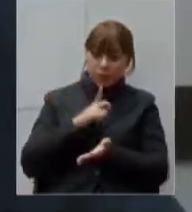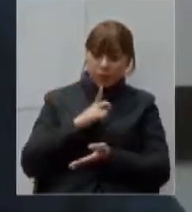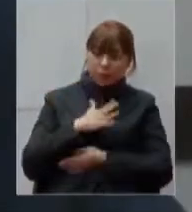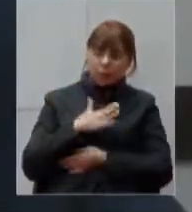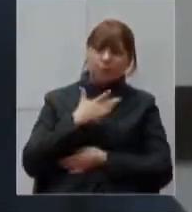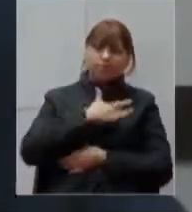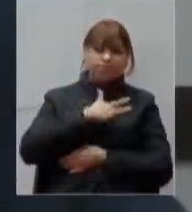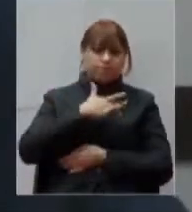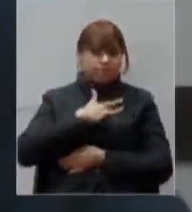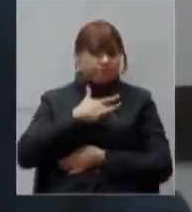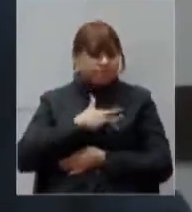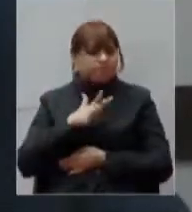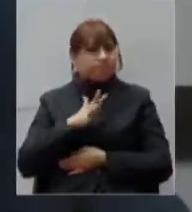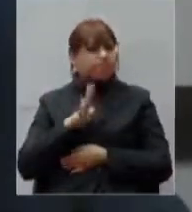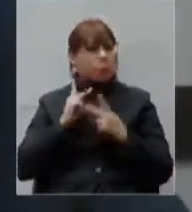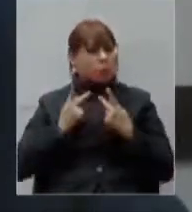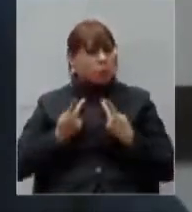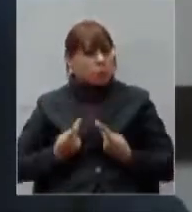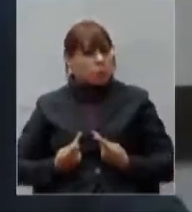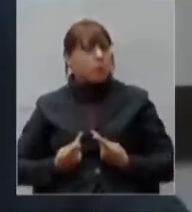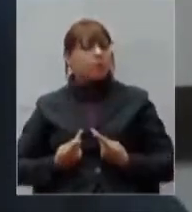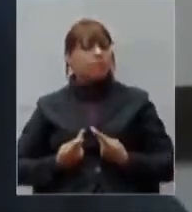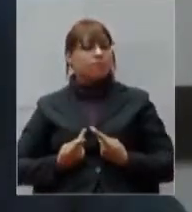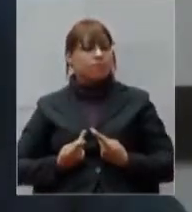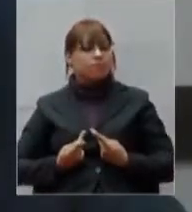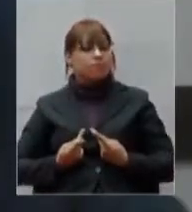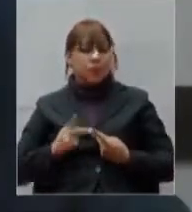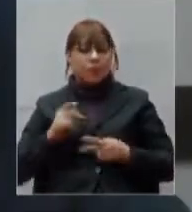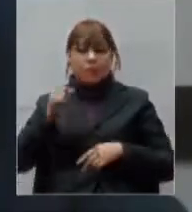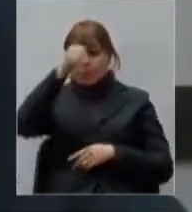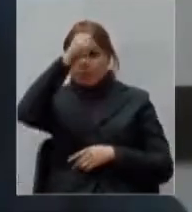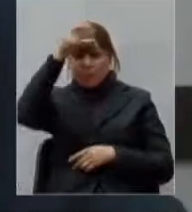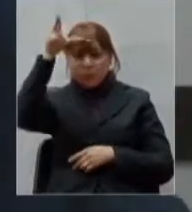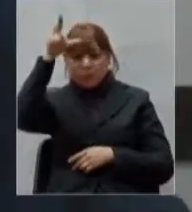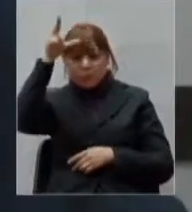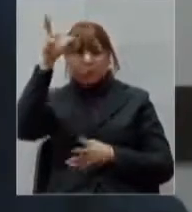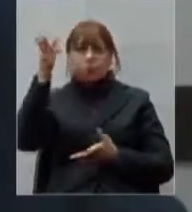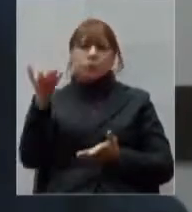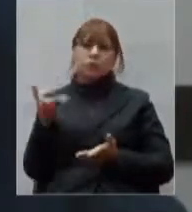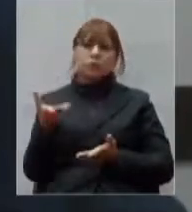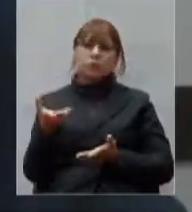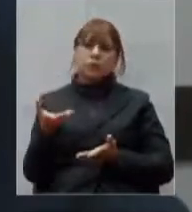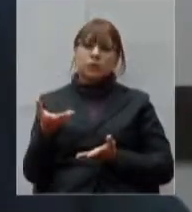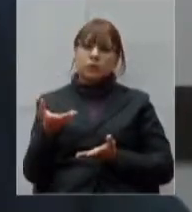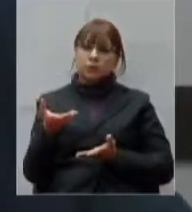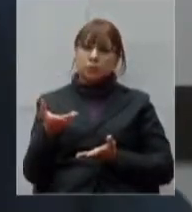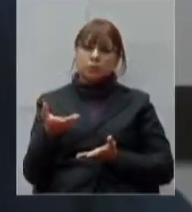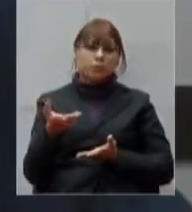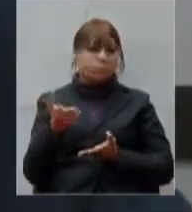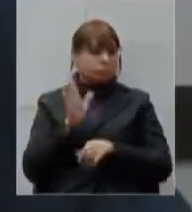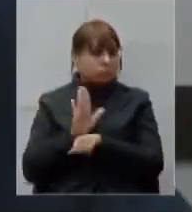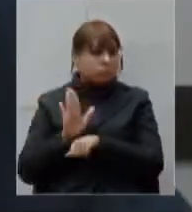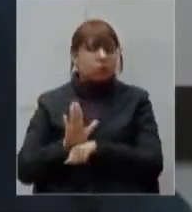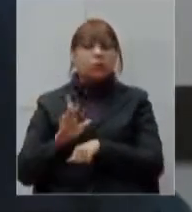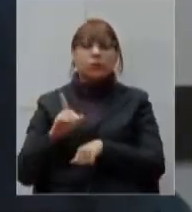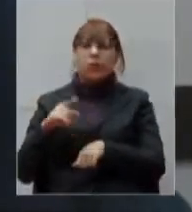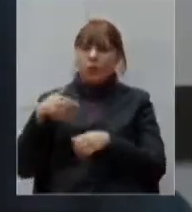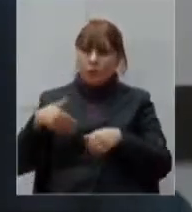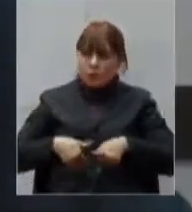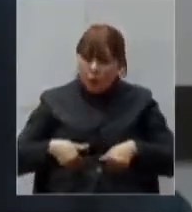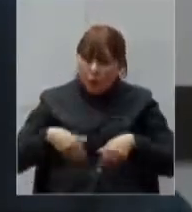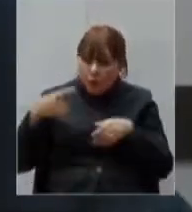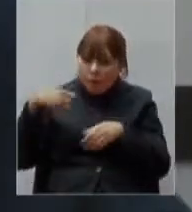solidariedade humana enquanto a prefeitura tiver algum recurso ninguém passa fome aqui na nossa cidade